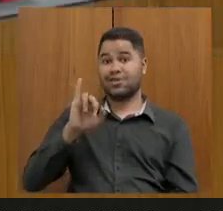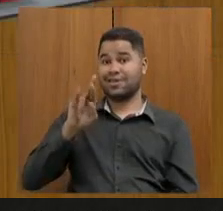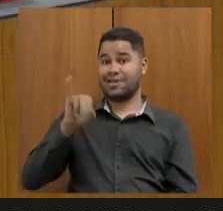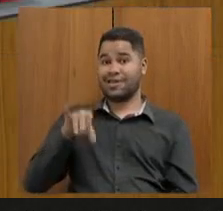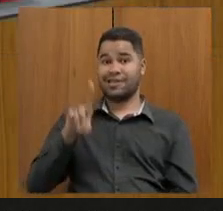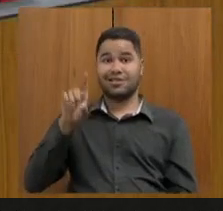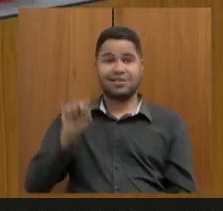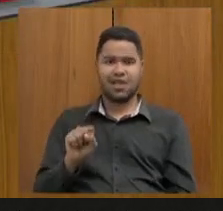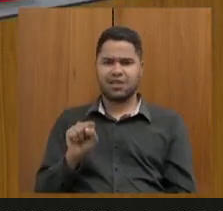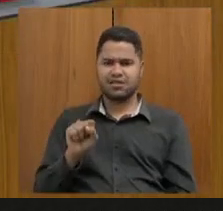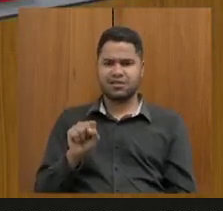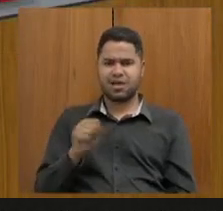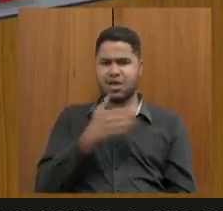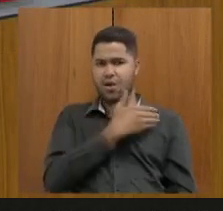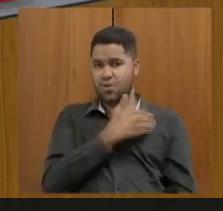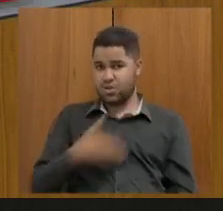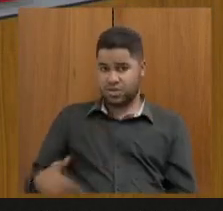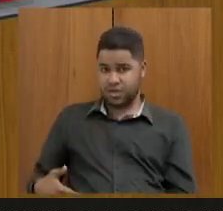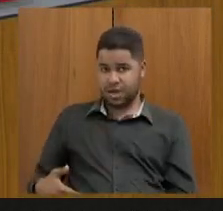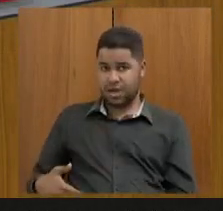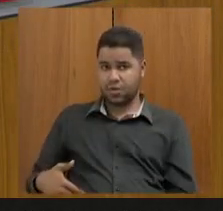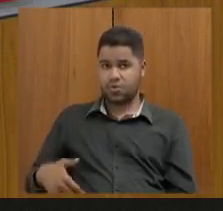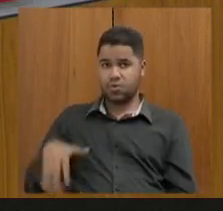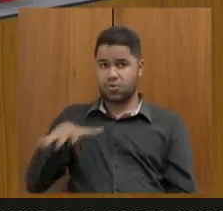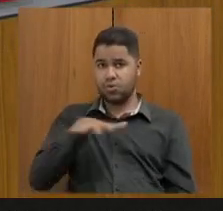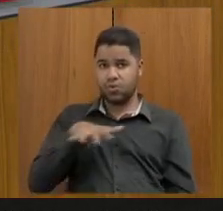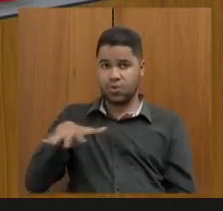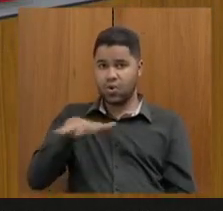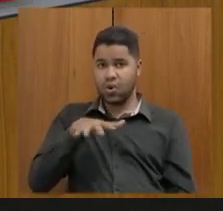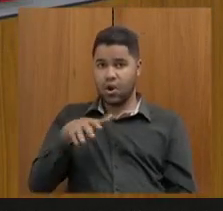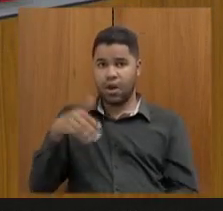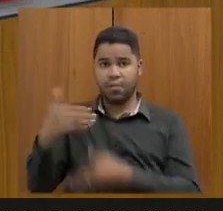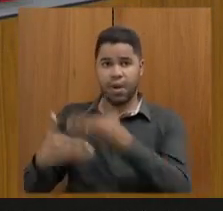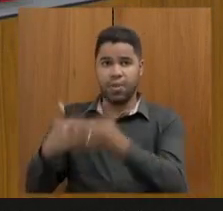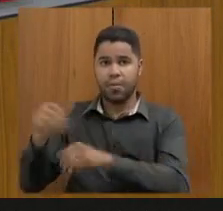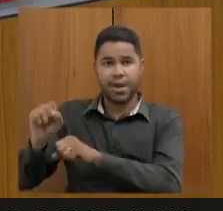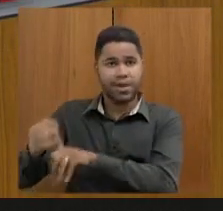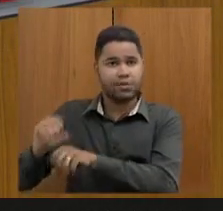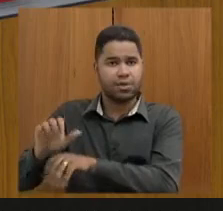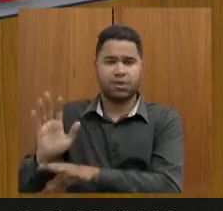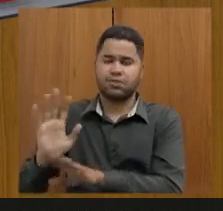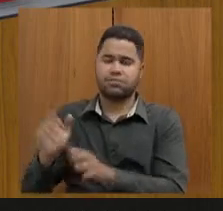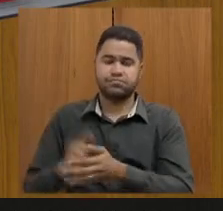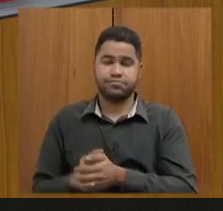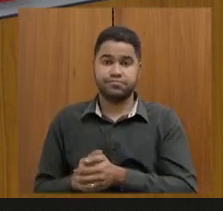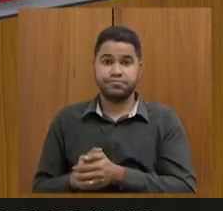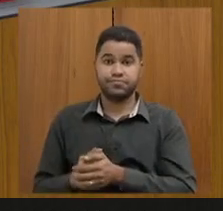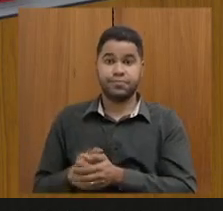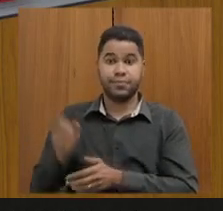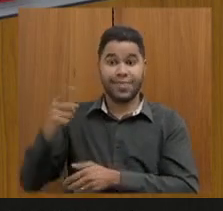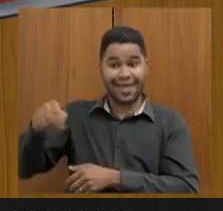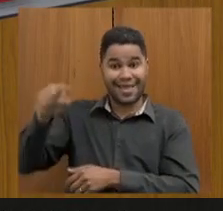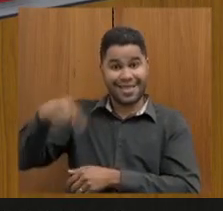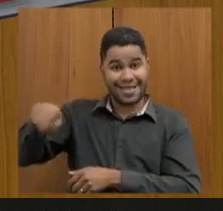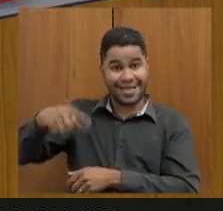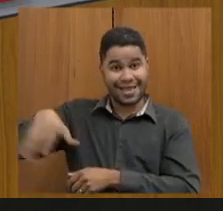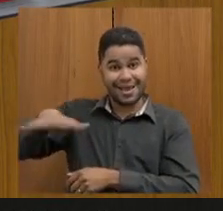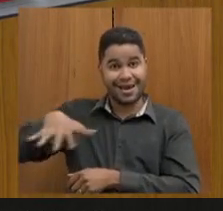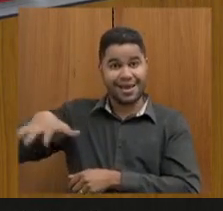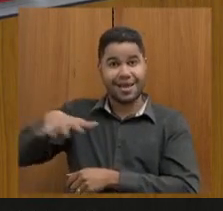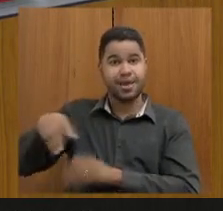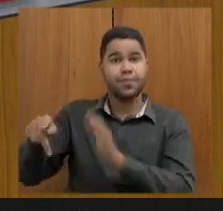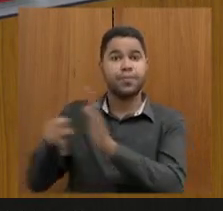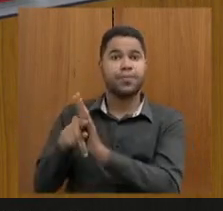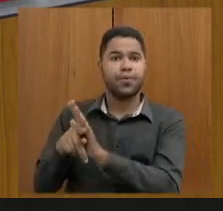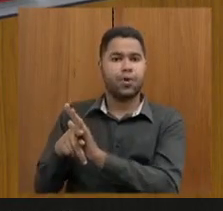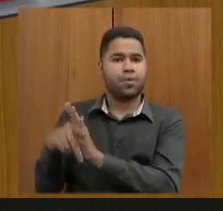não pertence aos quadros da carreira da educação. O quadro do Colégio Tiradentes pertence